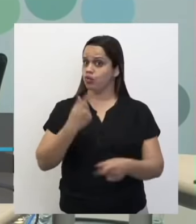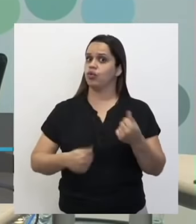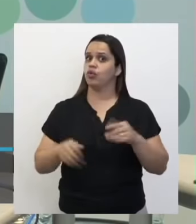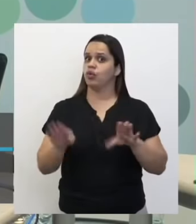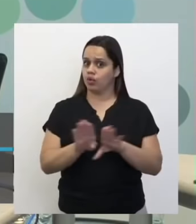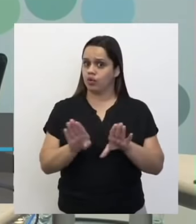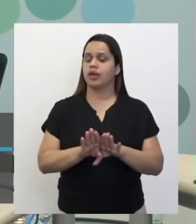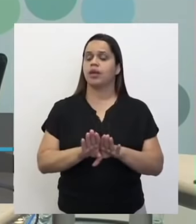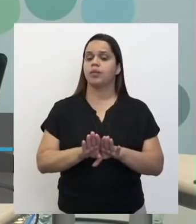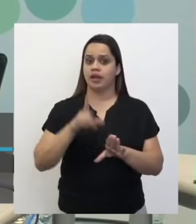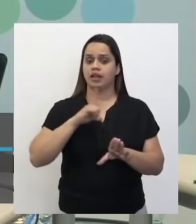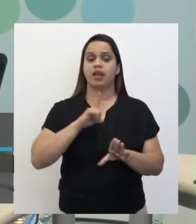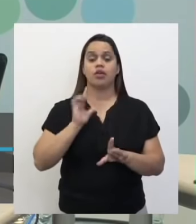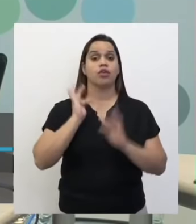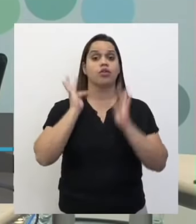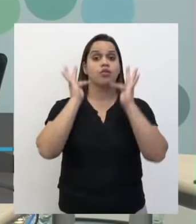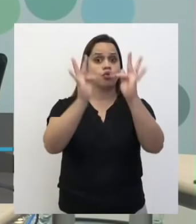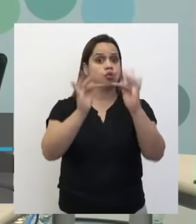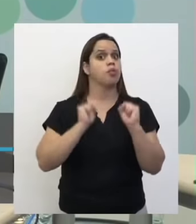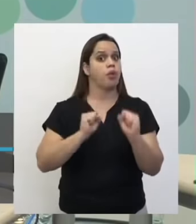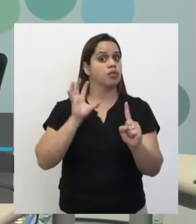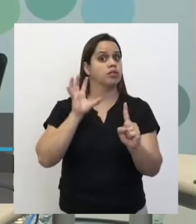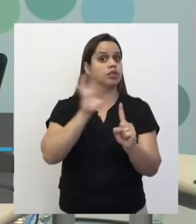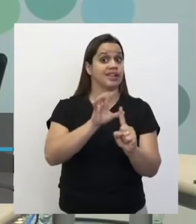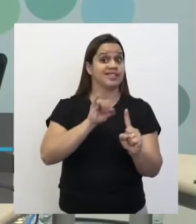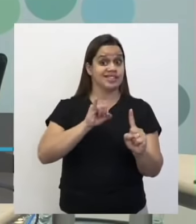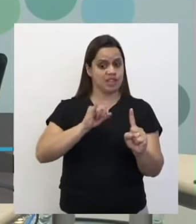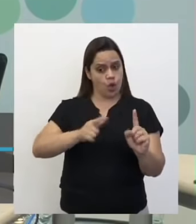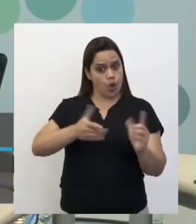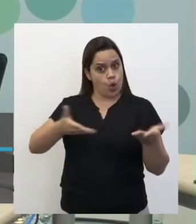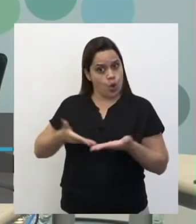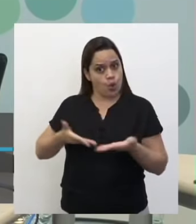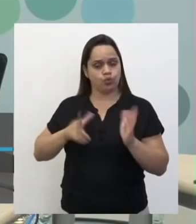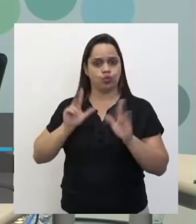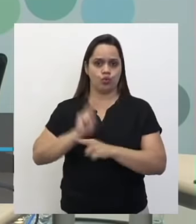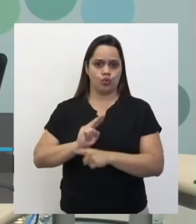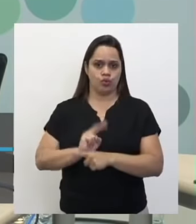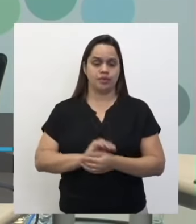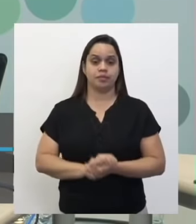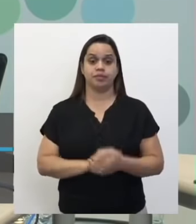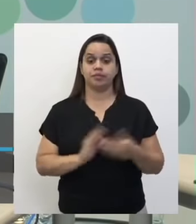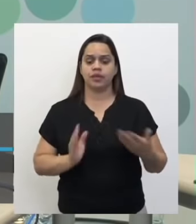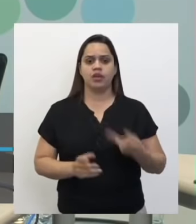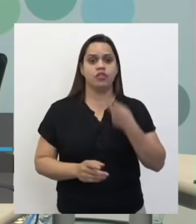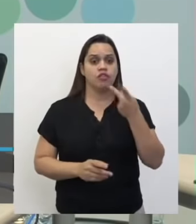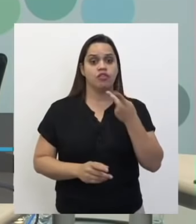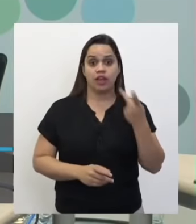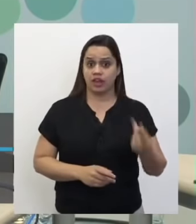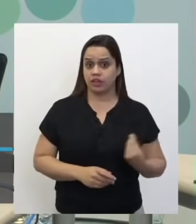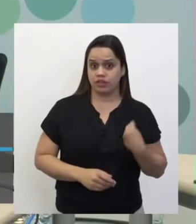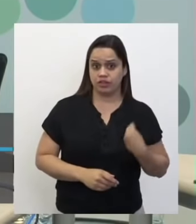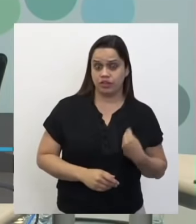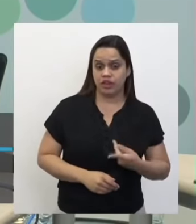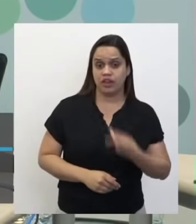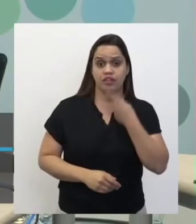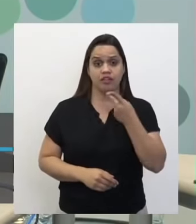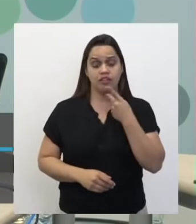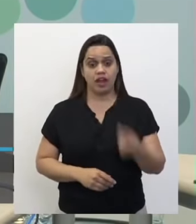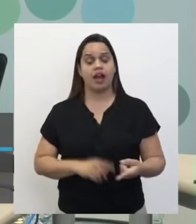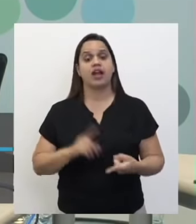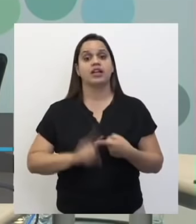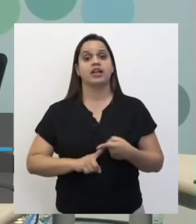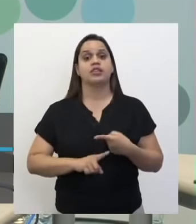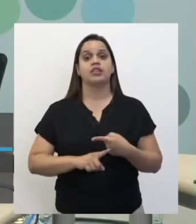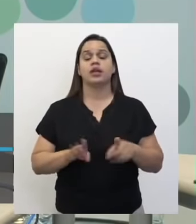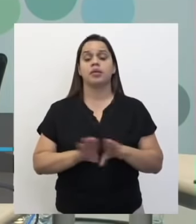impactar no futuro se a gente não cuidar hoje. Falando, né, em vídeos, a gente está falando bastante da Agência Nacional de